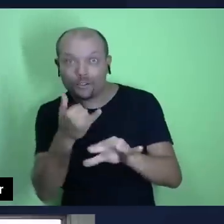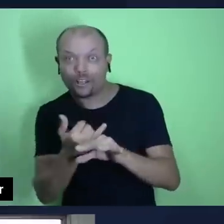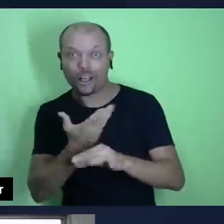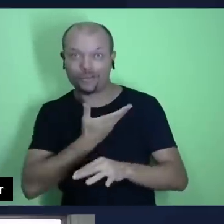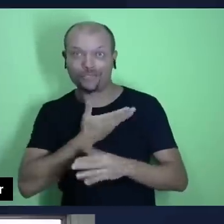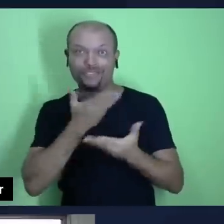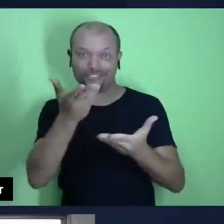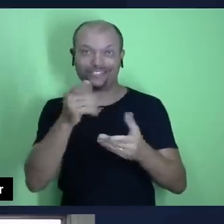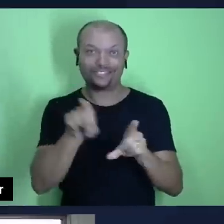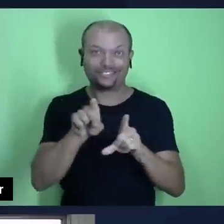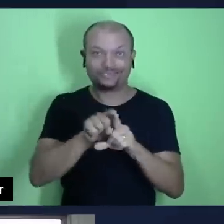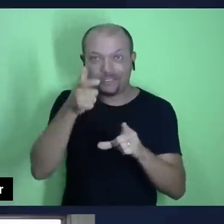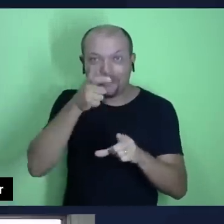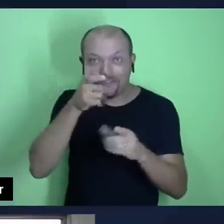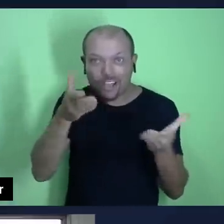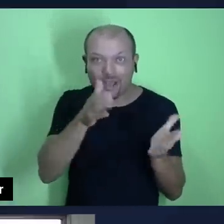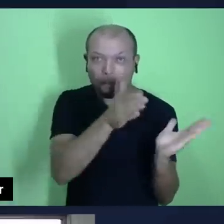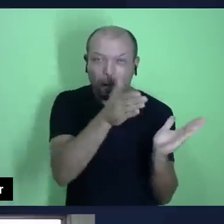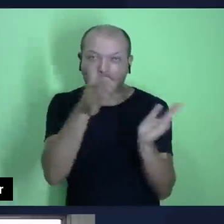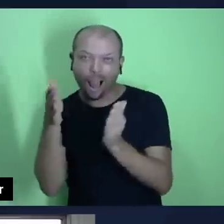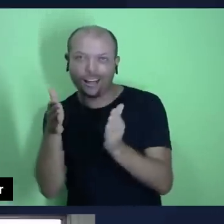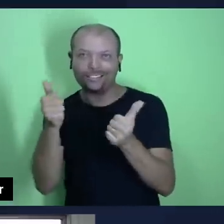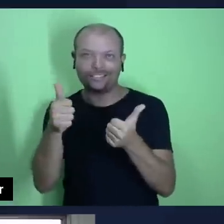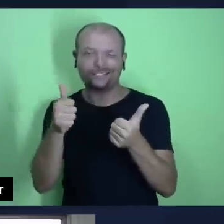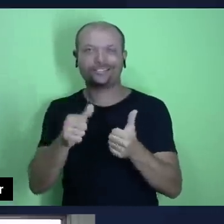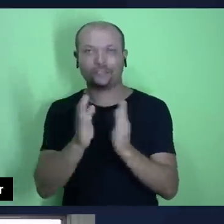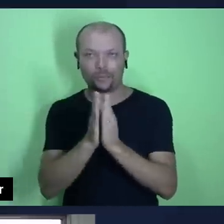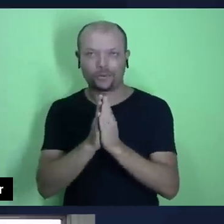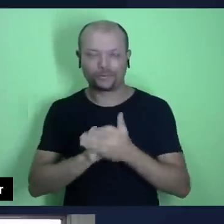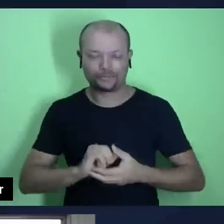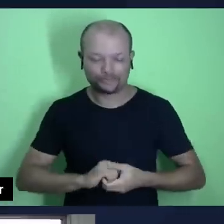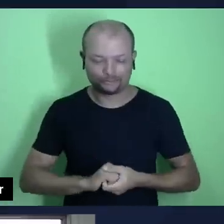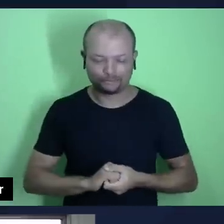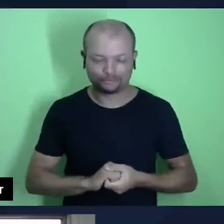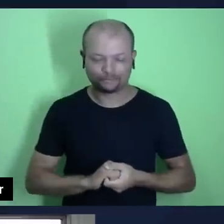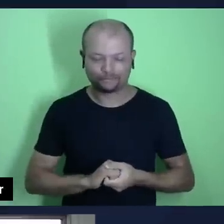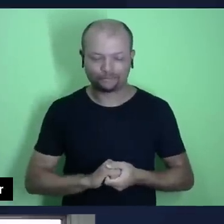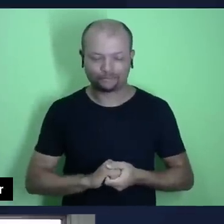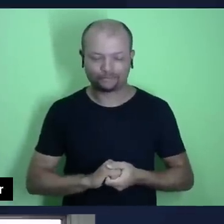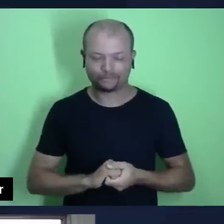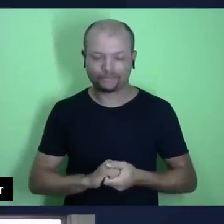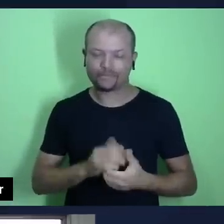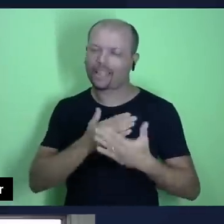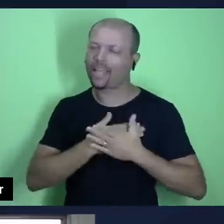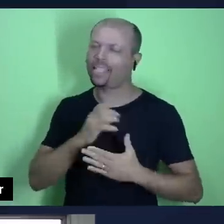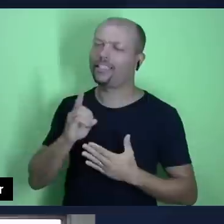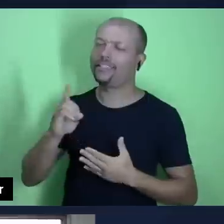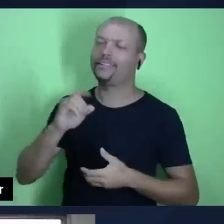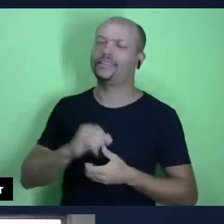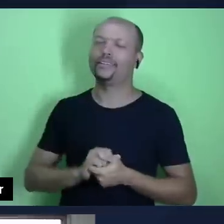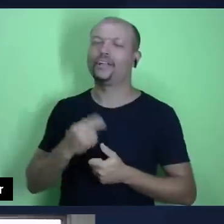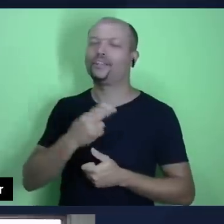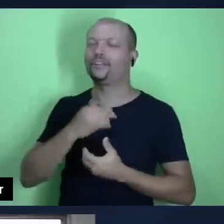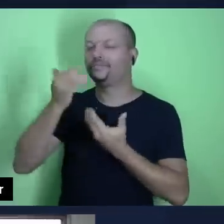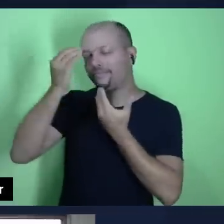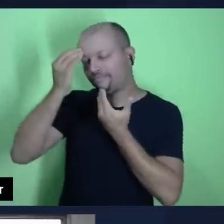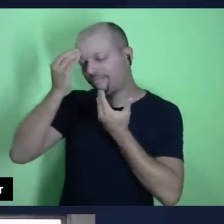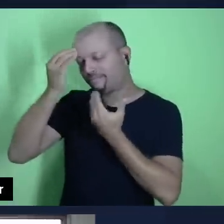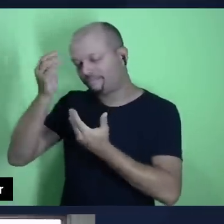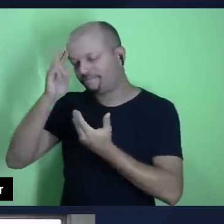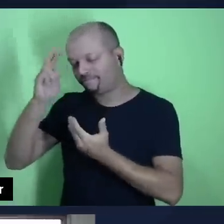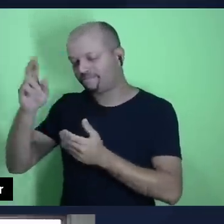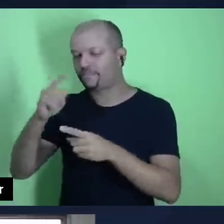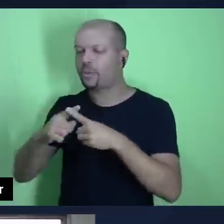que está nos assistindo e nos acompanhando. Vamos orar. Querido Deus, nós te agradecemos senhor pelo